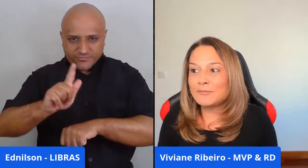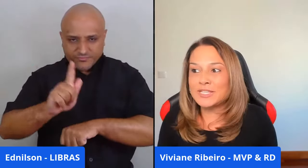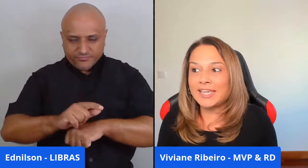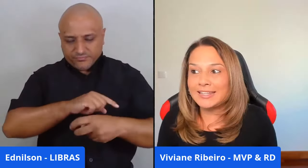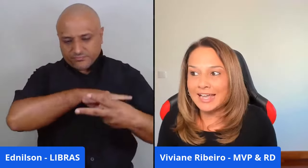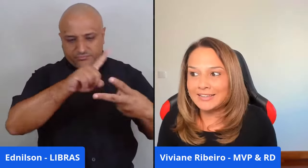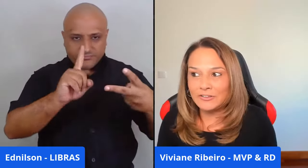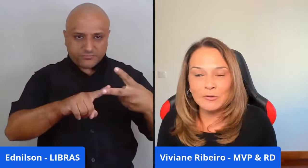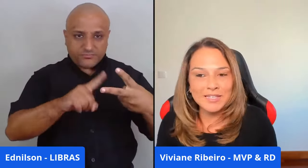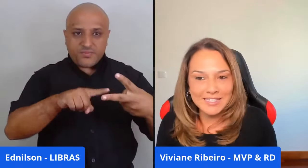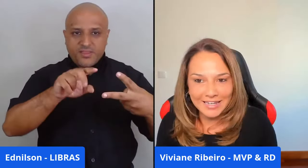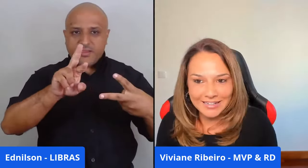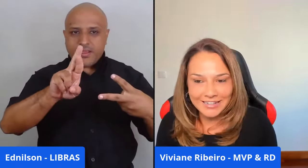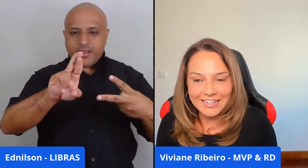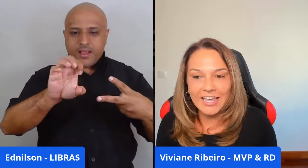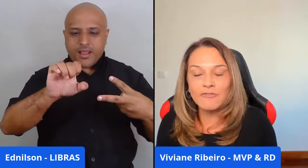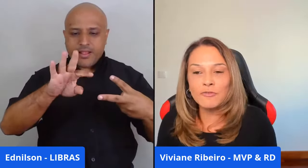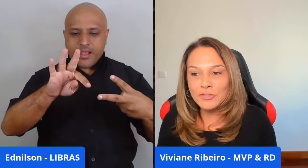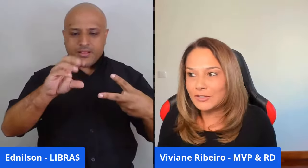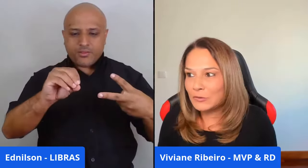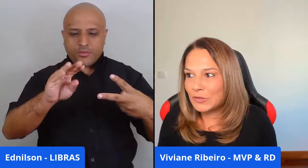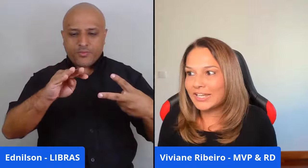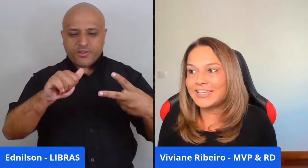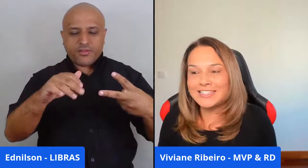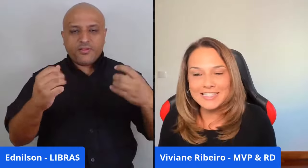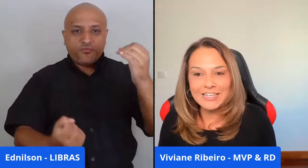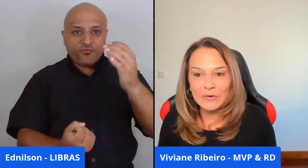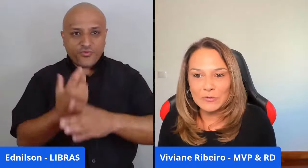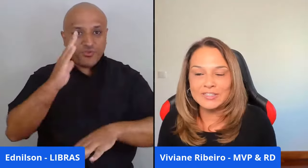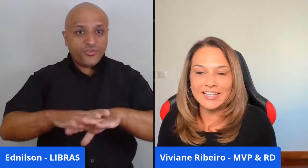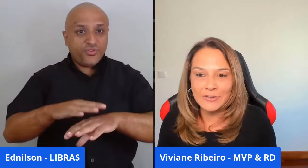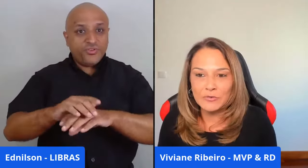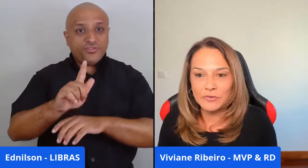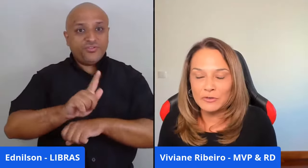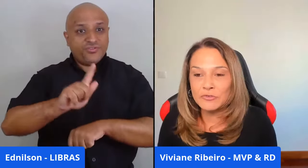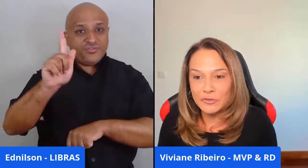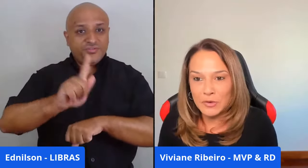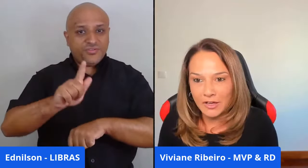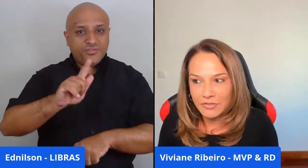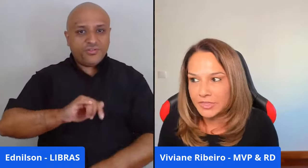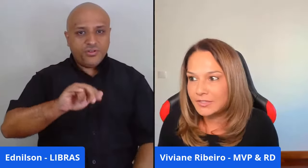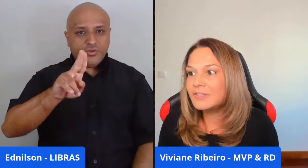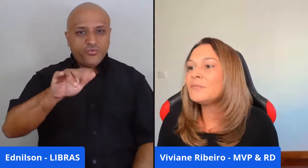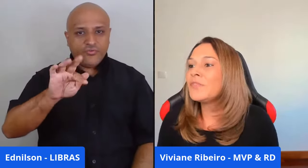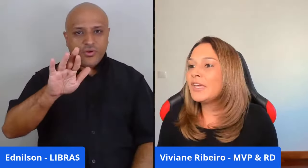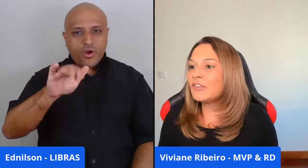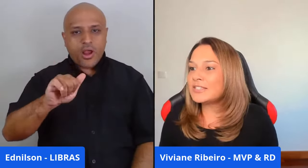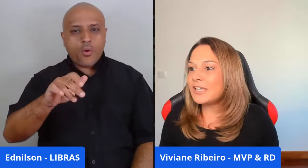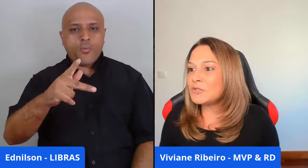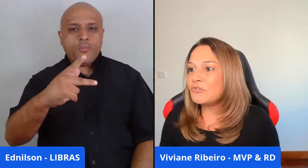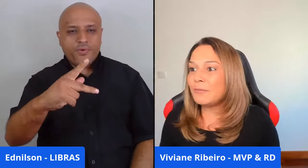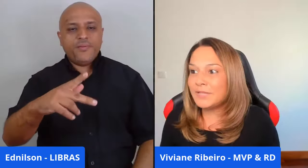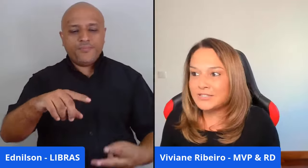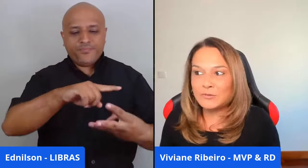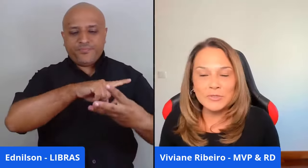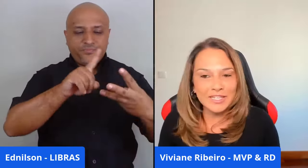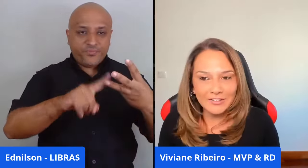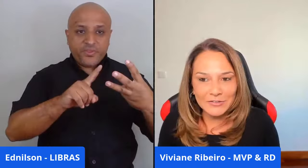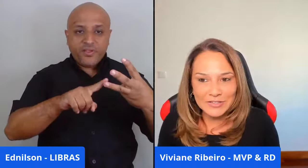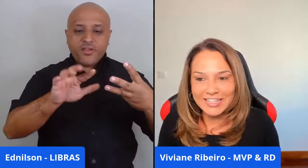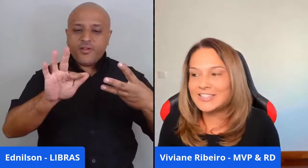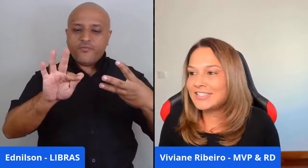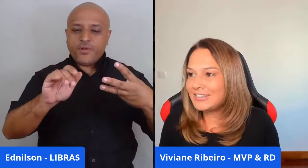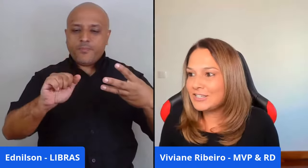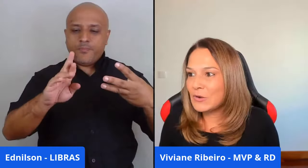Nós temos Renata Tomazelli, que é fundadora e CEO da UFU Health. Nós temos Fabrício